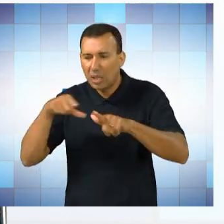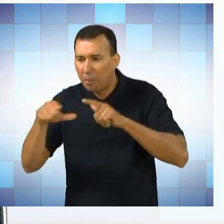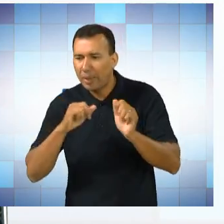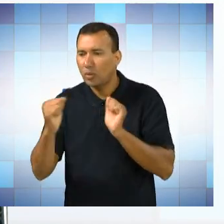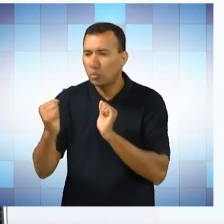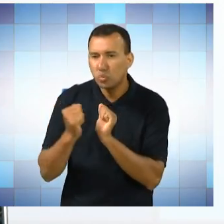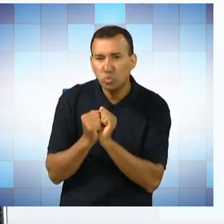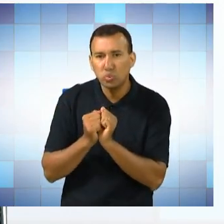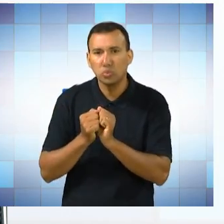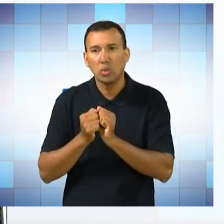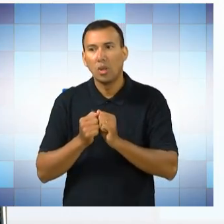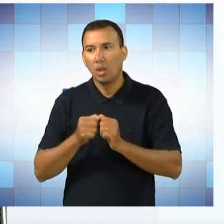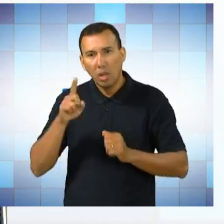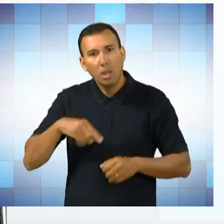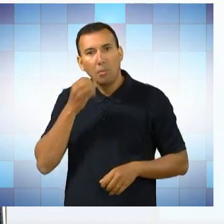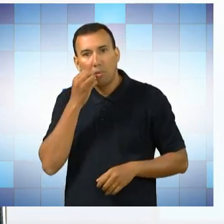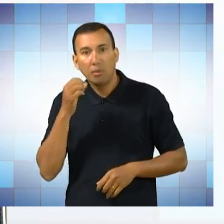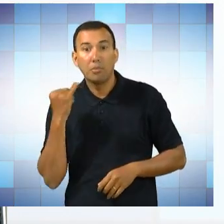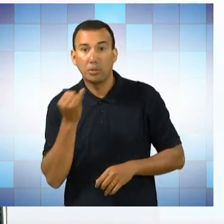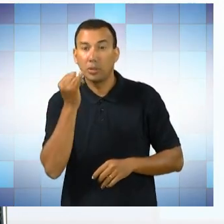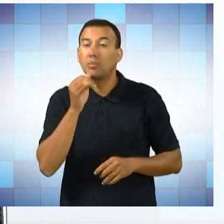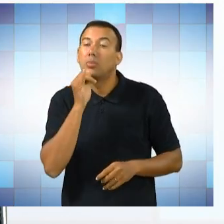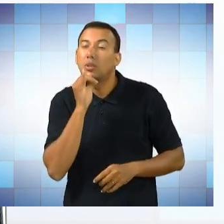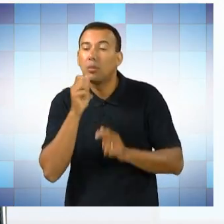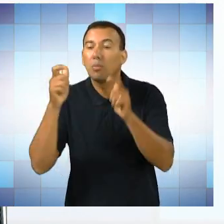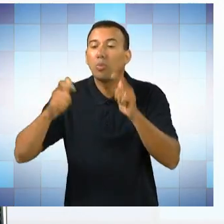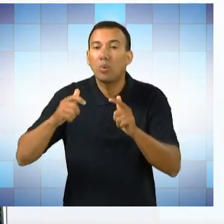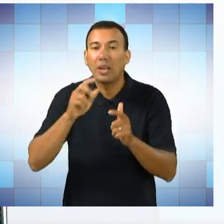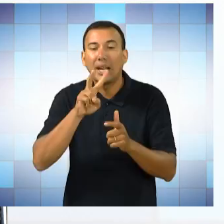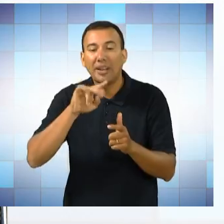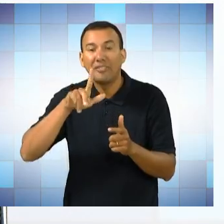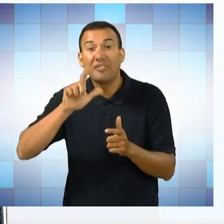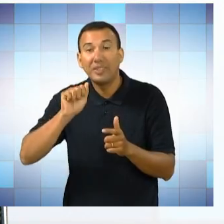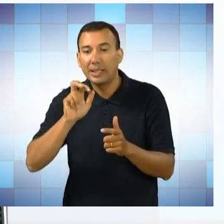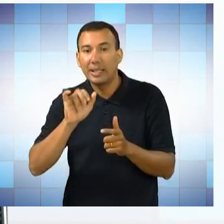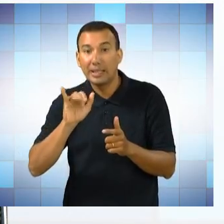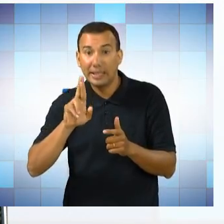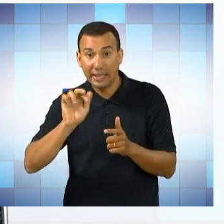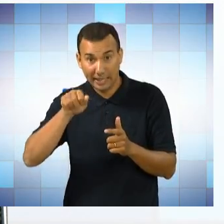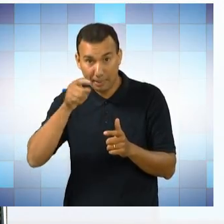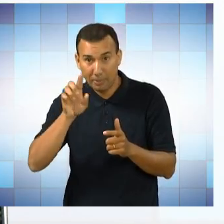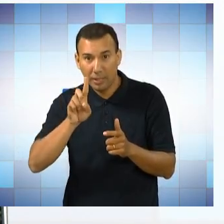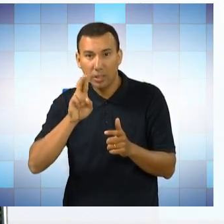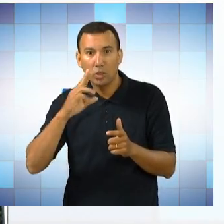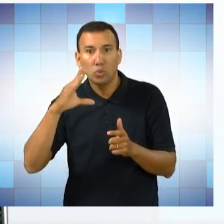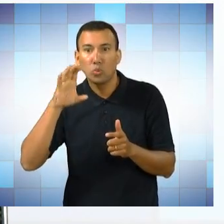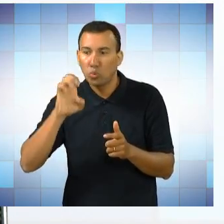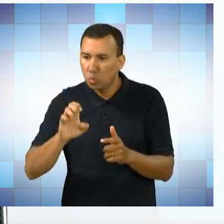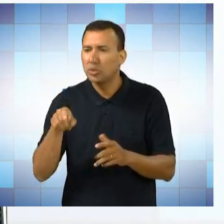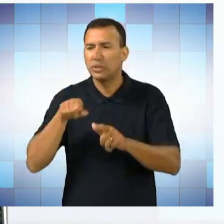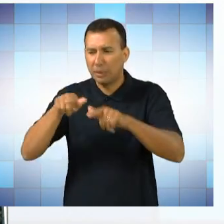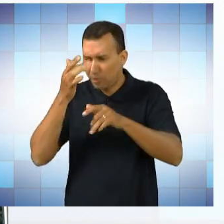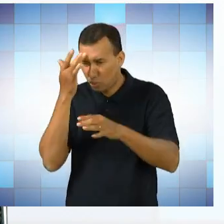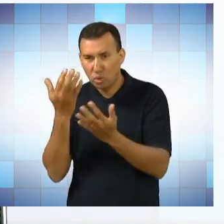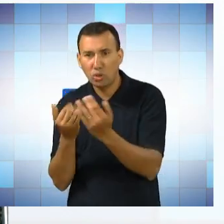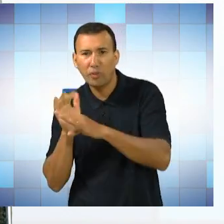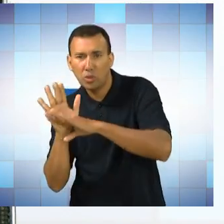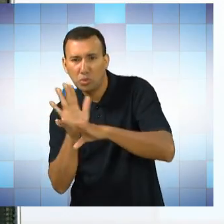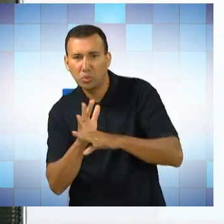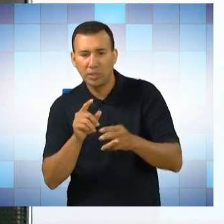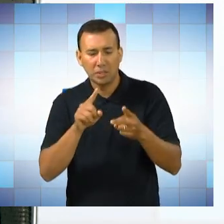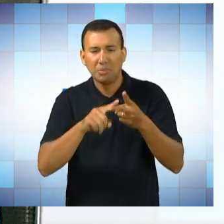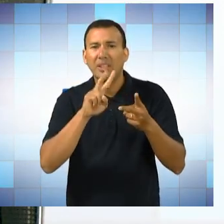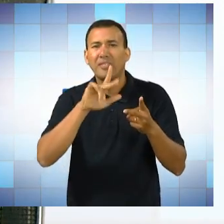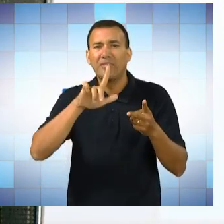trabalhos significantes ali na região da Vila Irmã Dulce, na época no Porto Alegre também, na Vila da